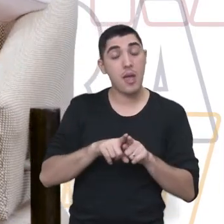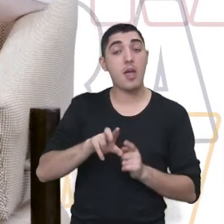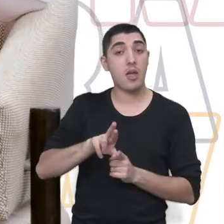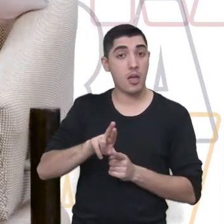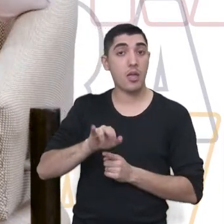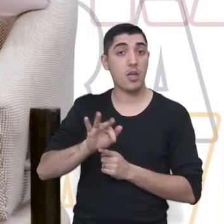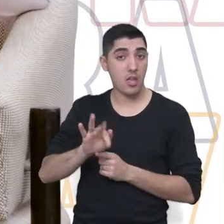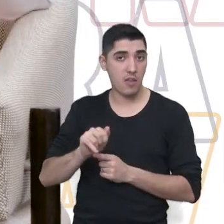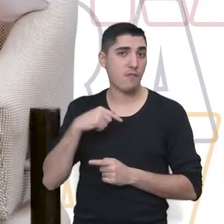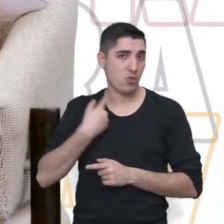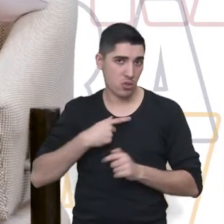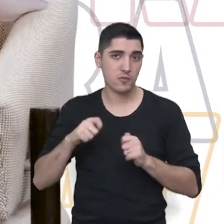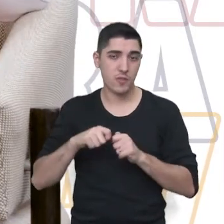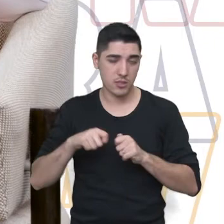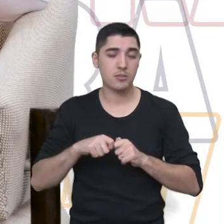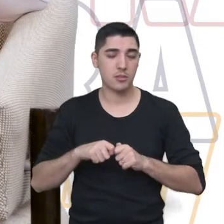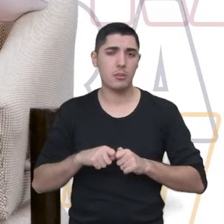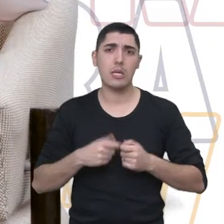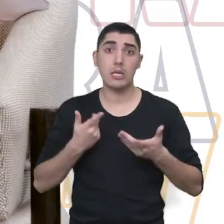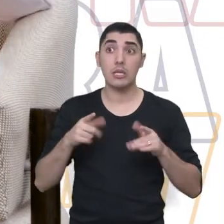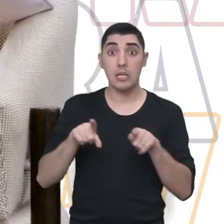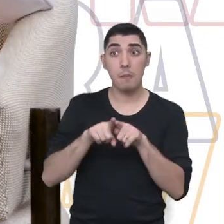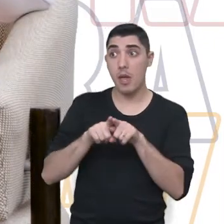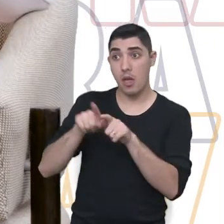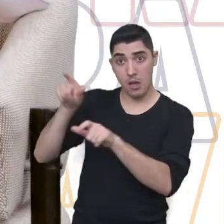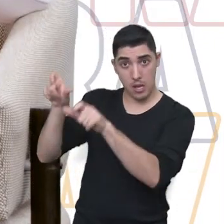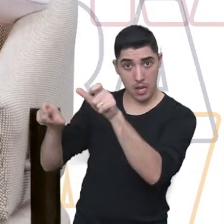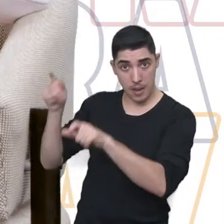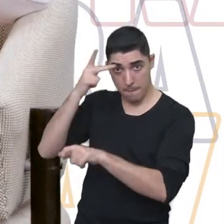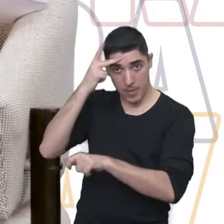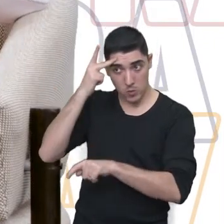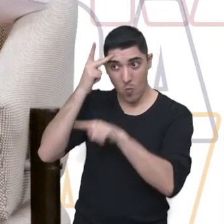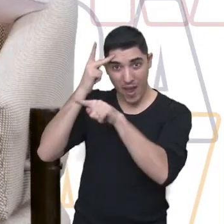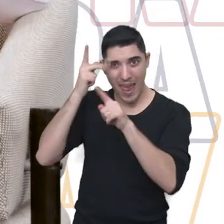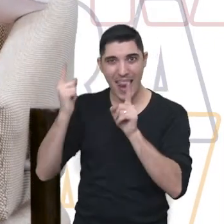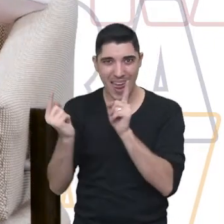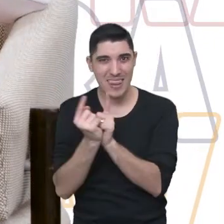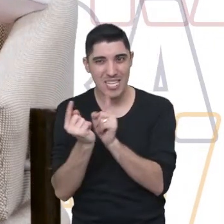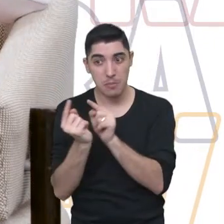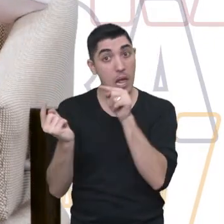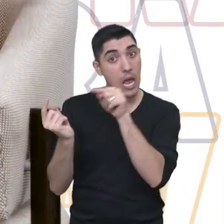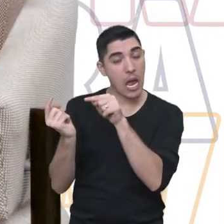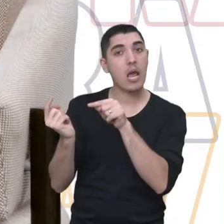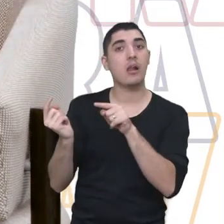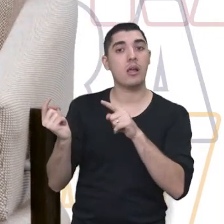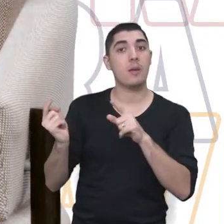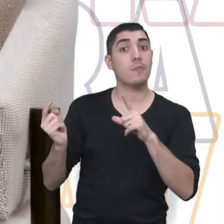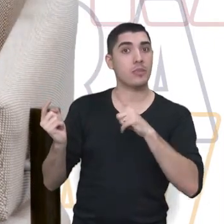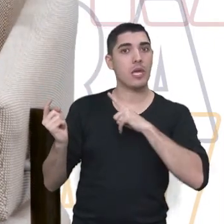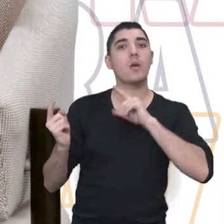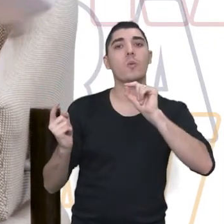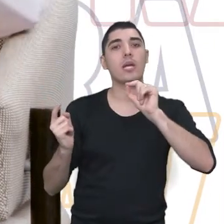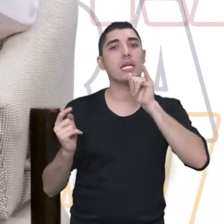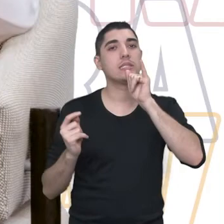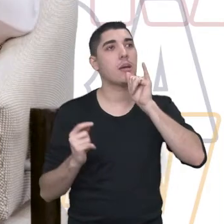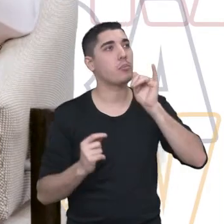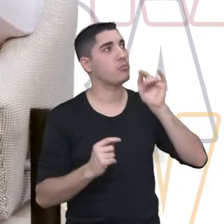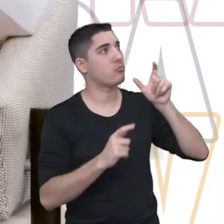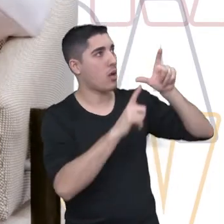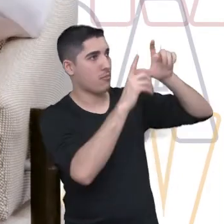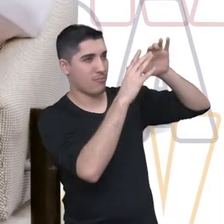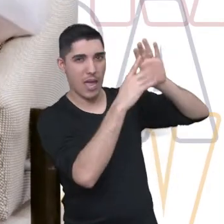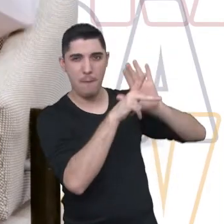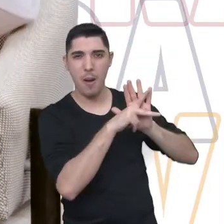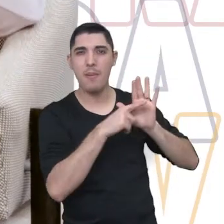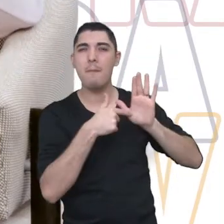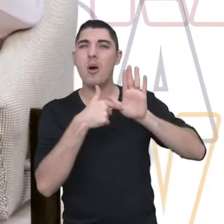rifa, né? Então, assim, a gente... E as próprias pessoas que são atendidas, nós temos, né, um banner que fala